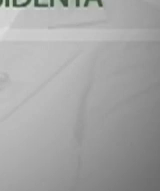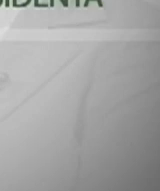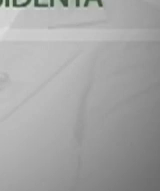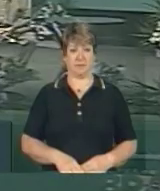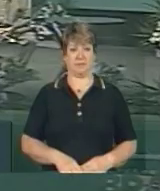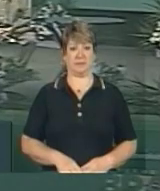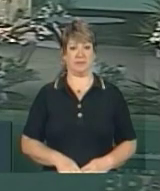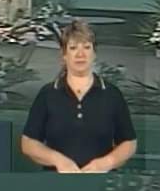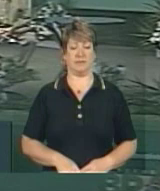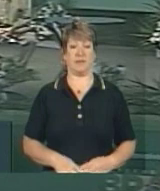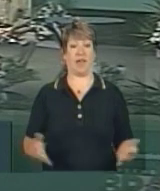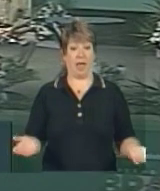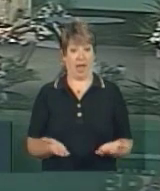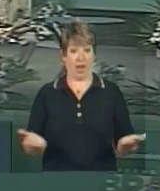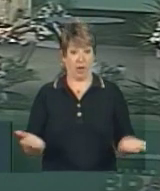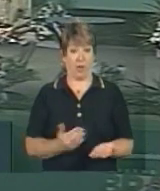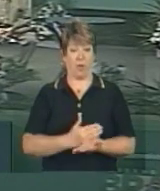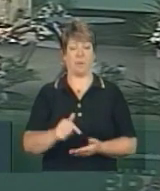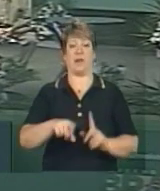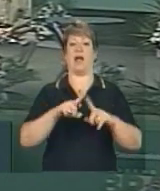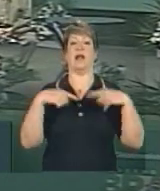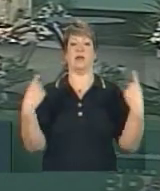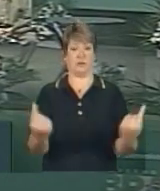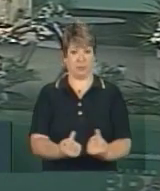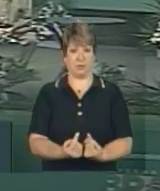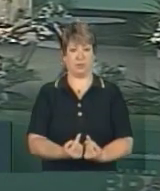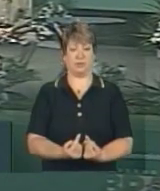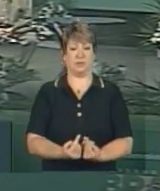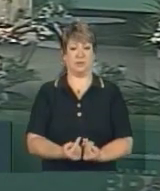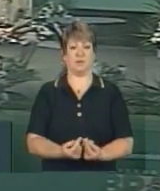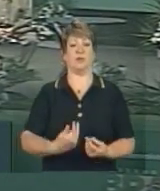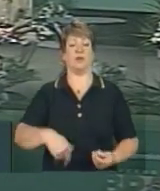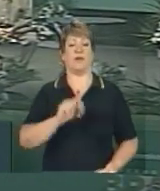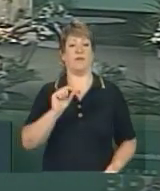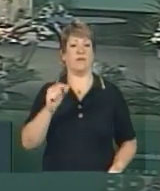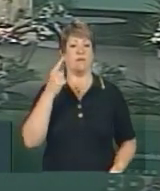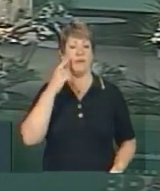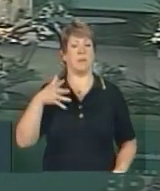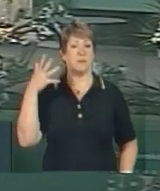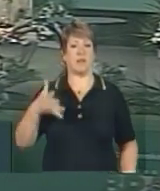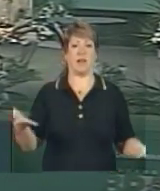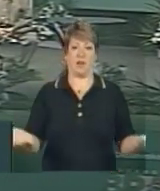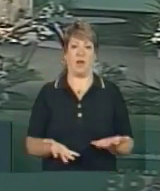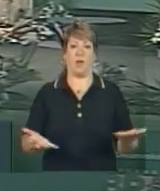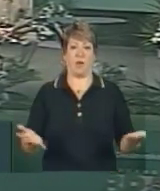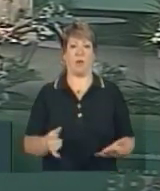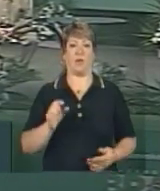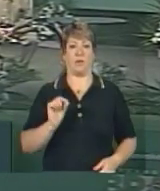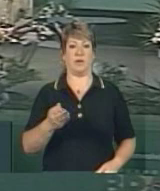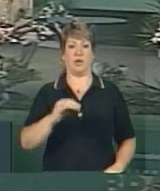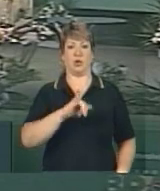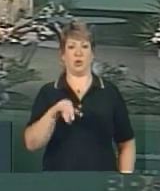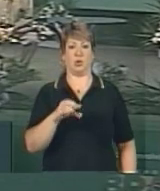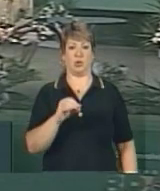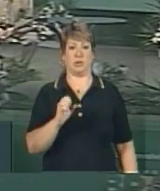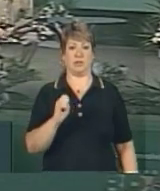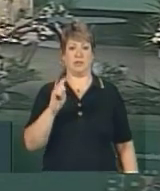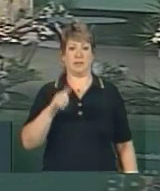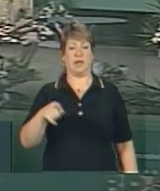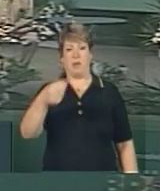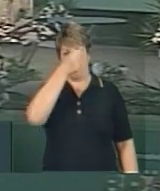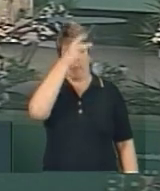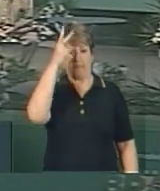Veja como foi. Dando início a esta cerimônia, ouviremos as palavras de boas-vindas do senhor José Fortunati,